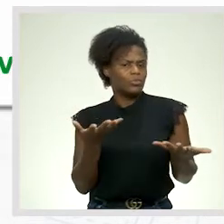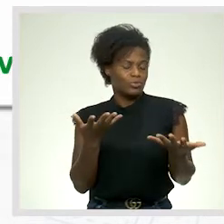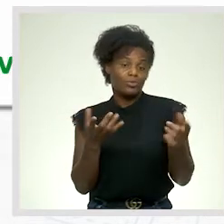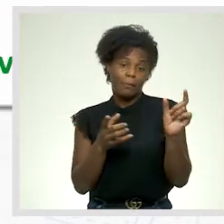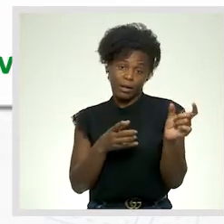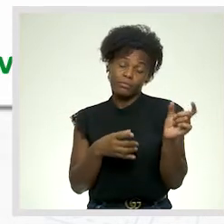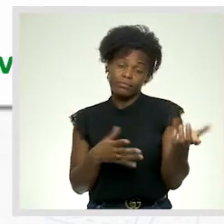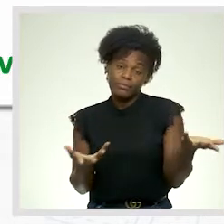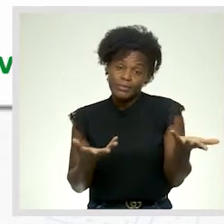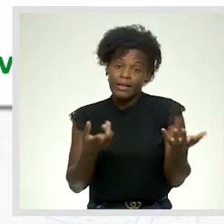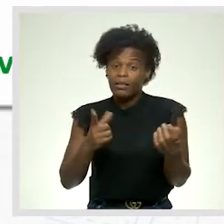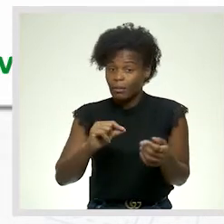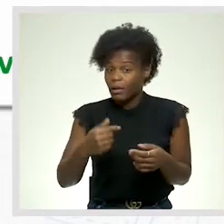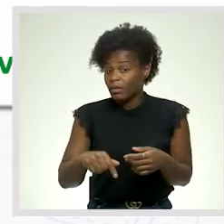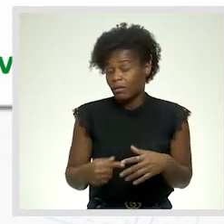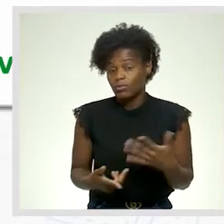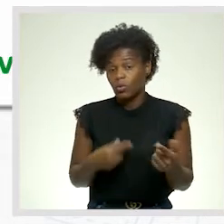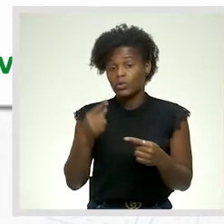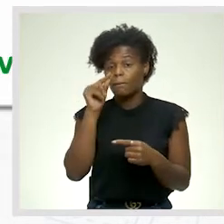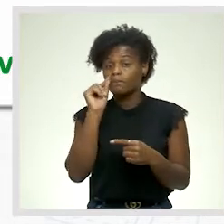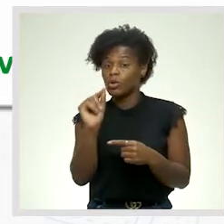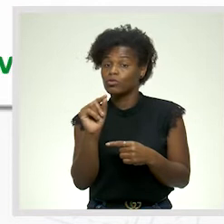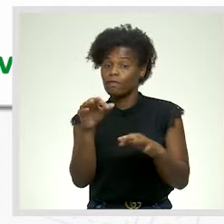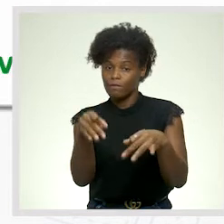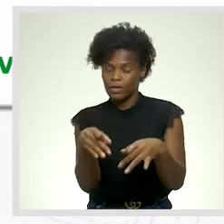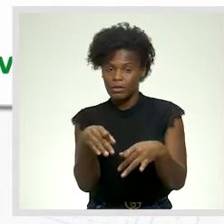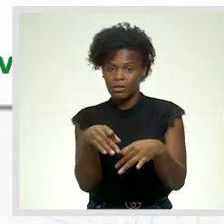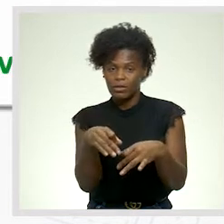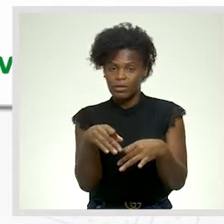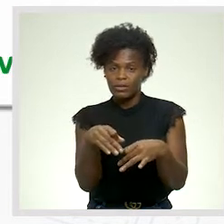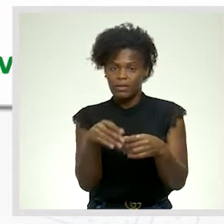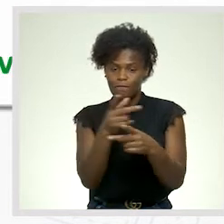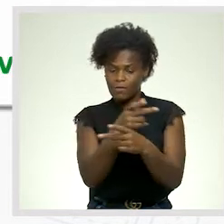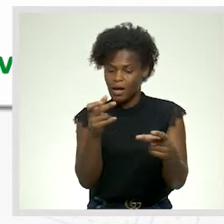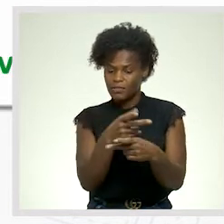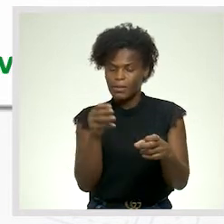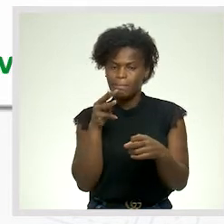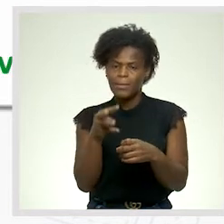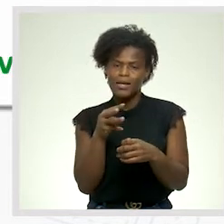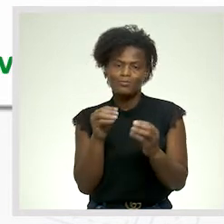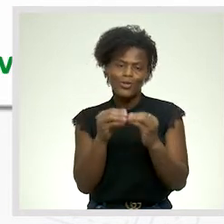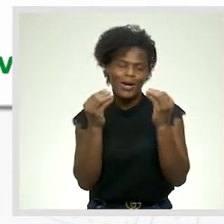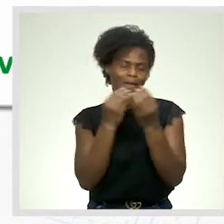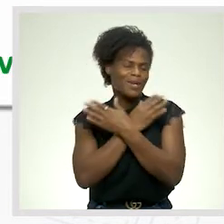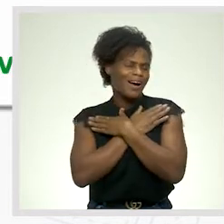uso do ponto final nas frases. Mil beijos e um abraço do tamanho do mundo